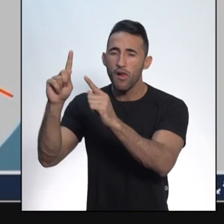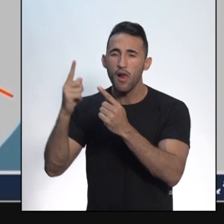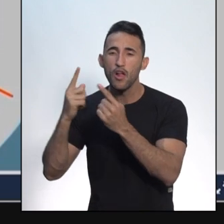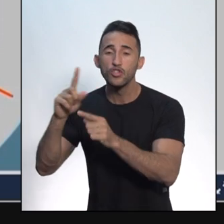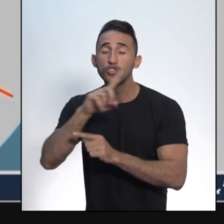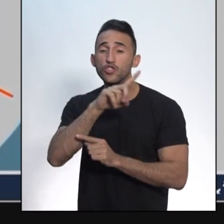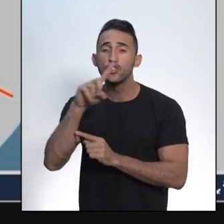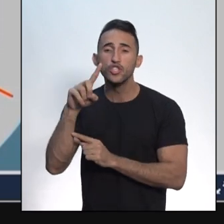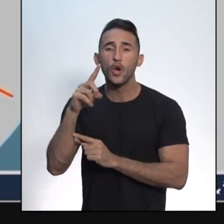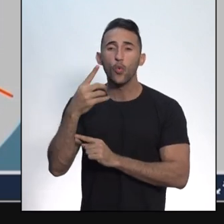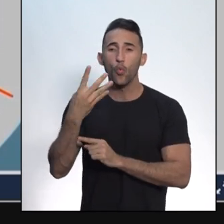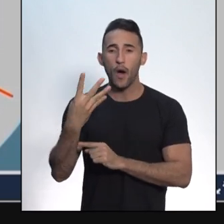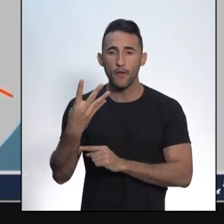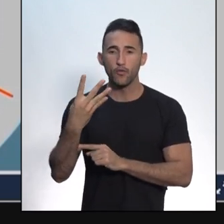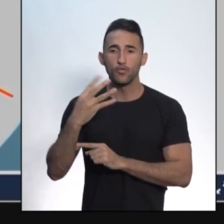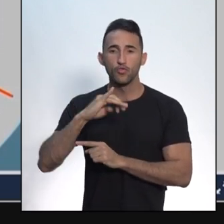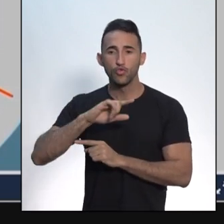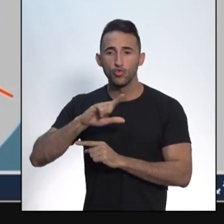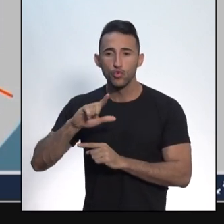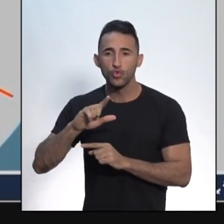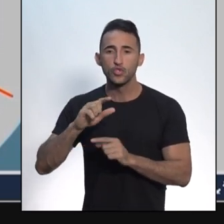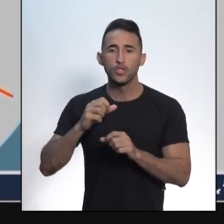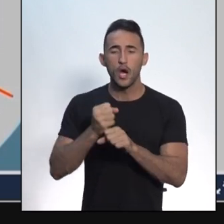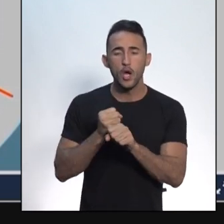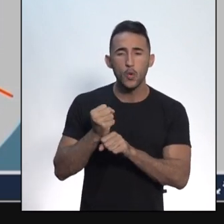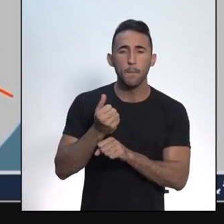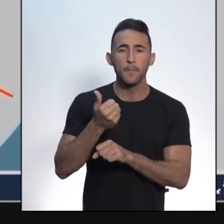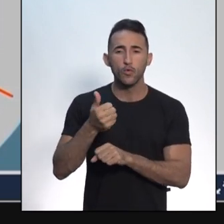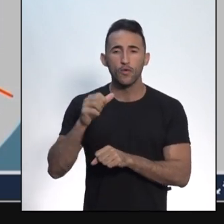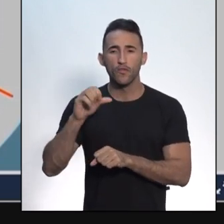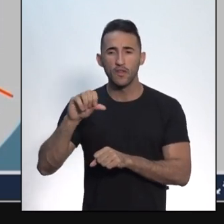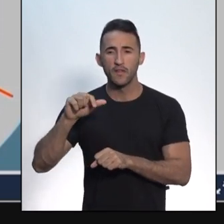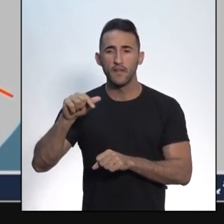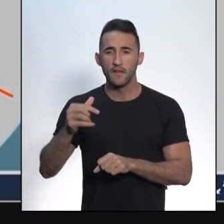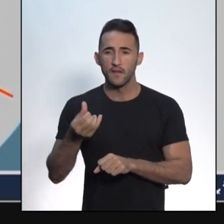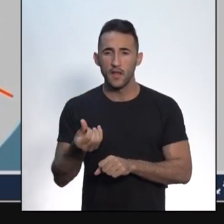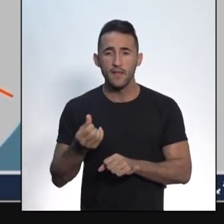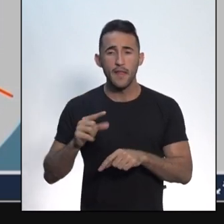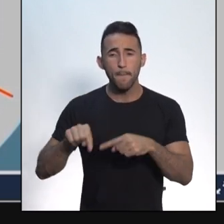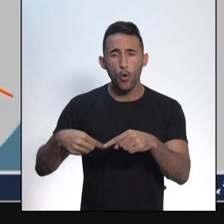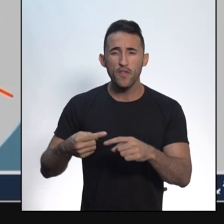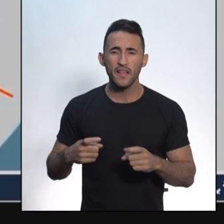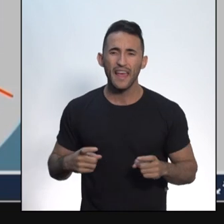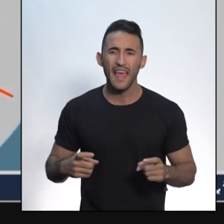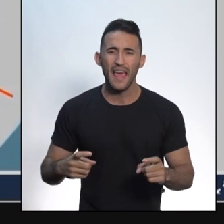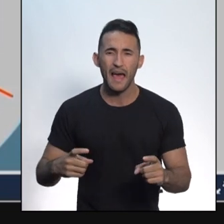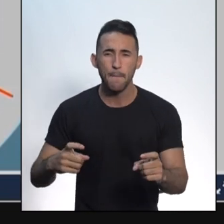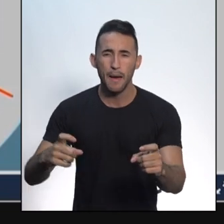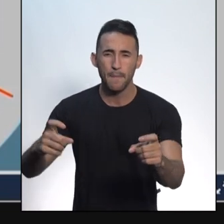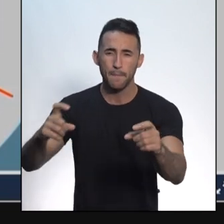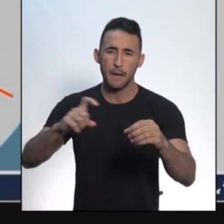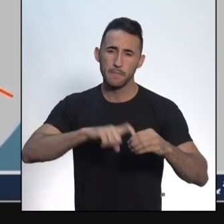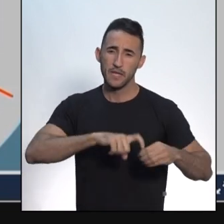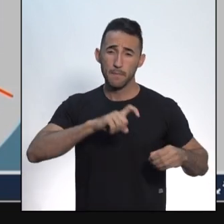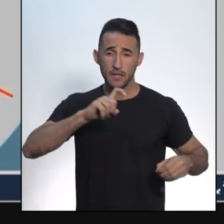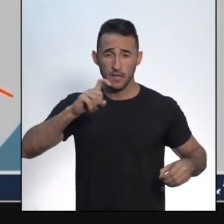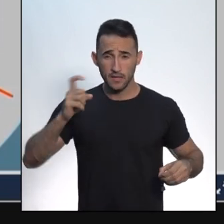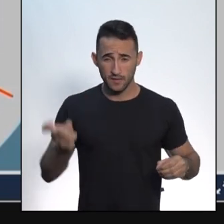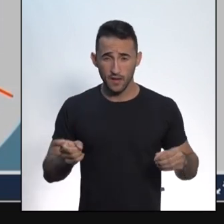Os julho de 1776, depois ocorreram as guerras de independência, que duraram até